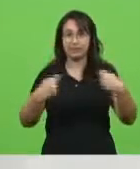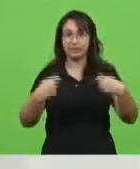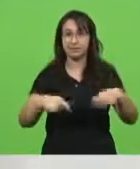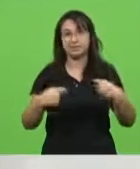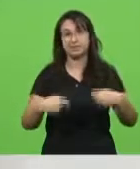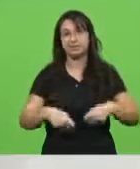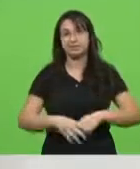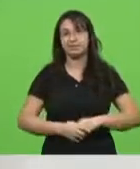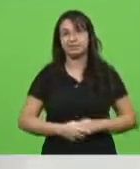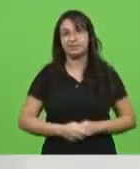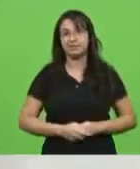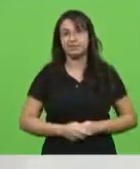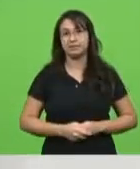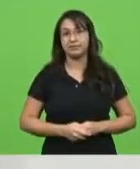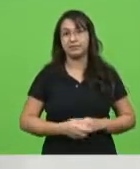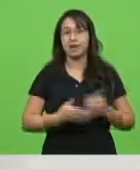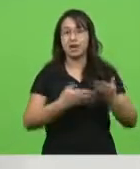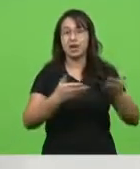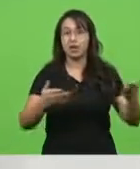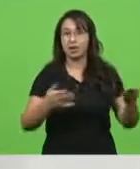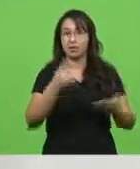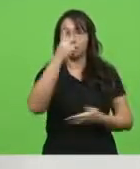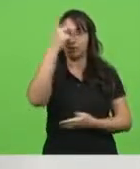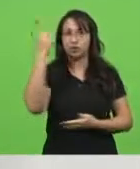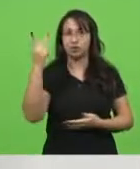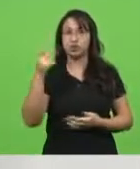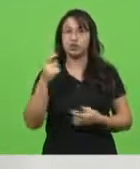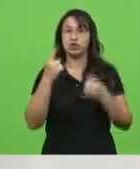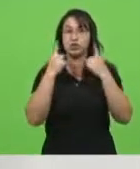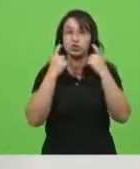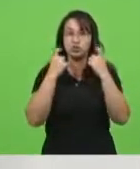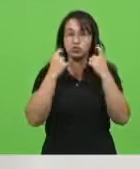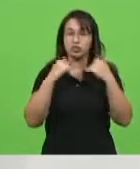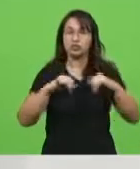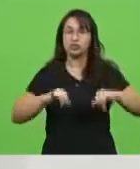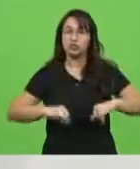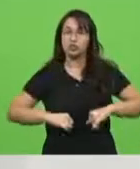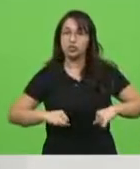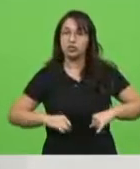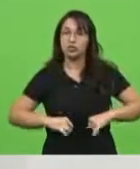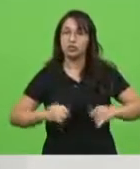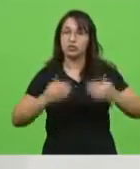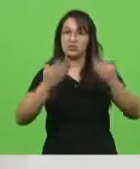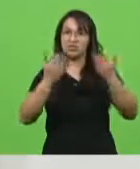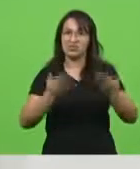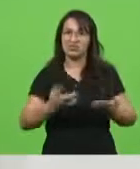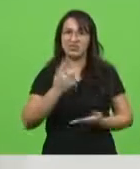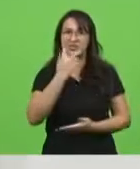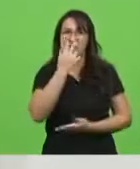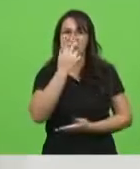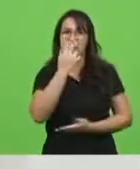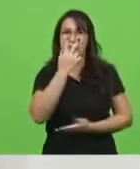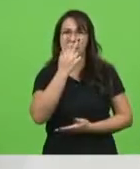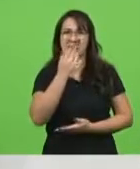Tem um povo chorando e sofrendo, e vocês vivendo no mundo da magia.